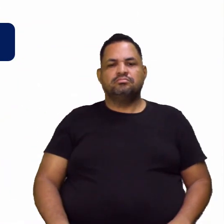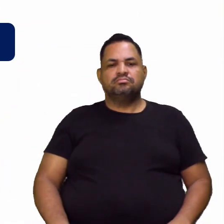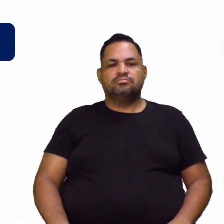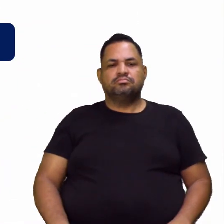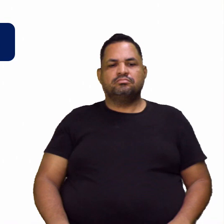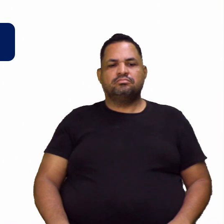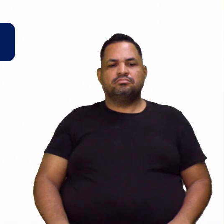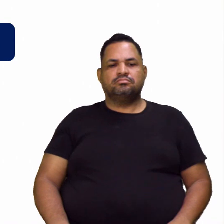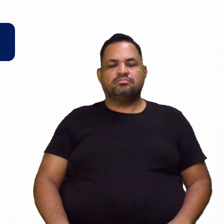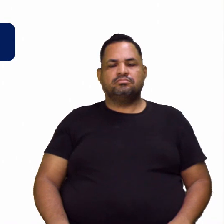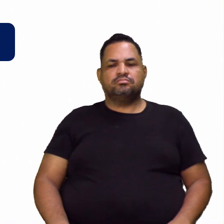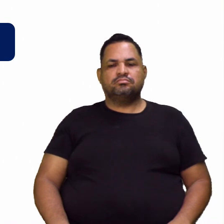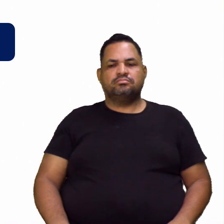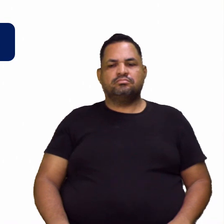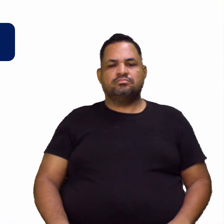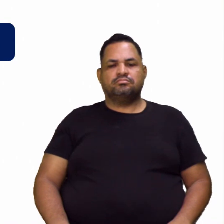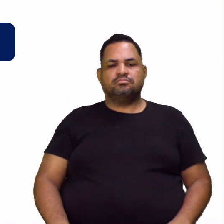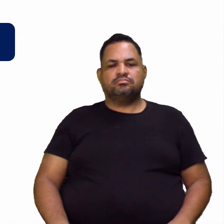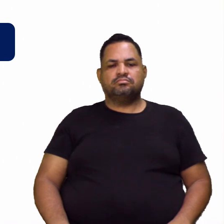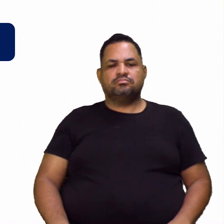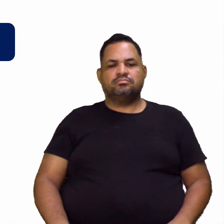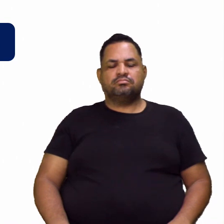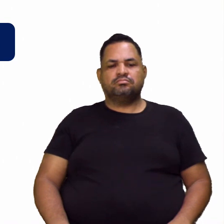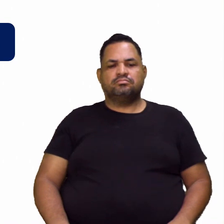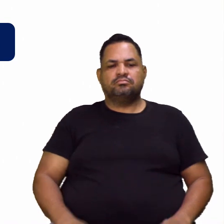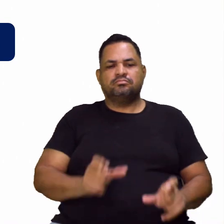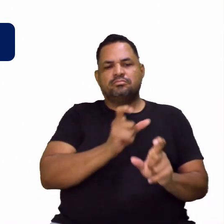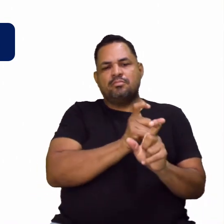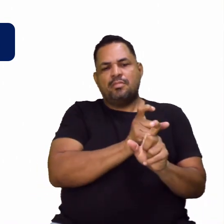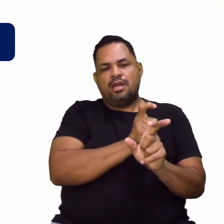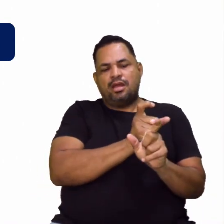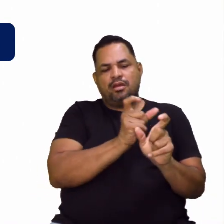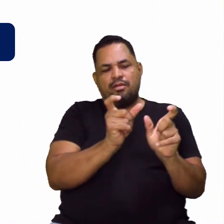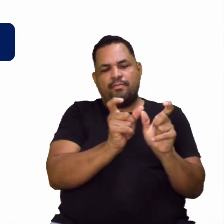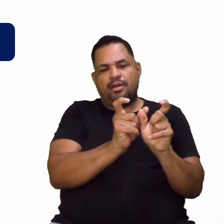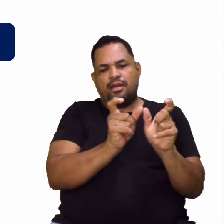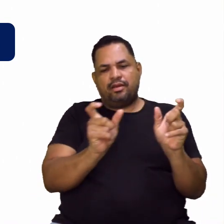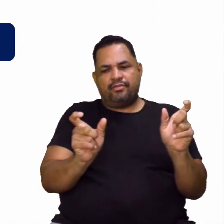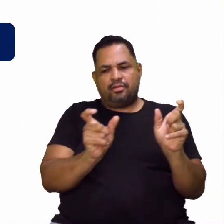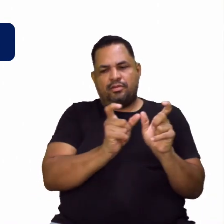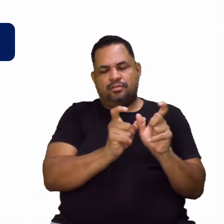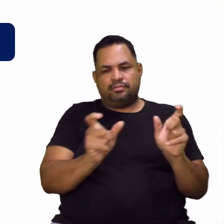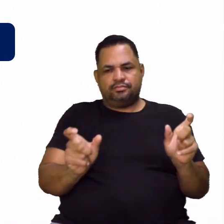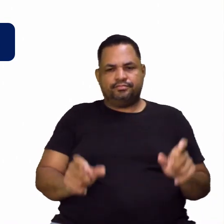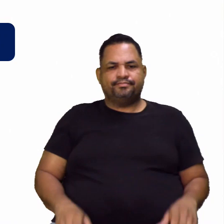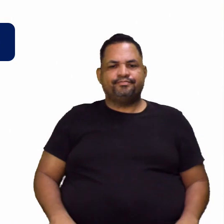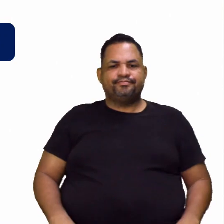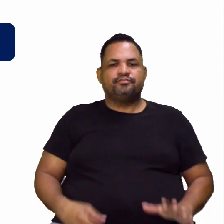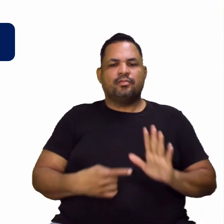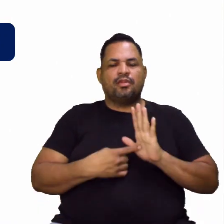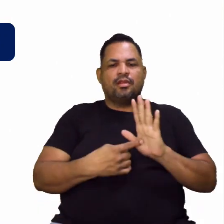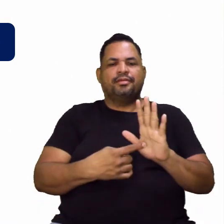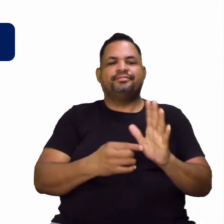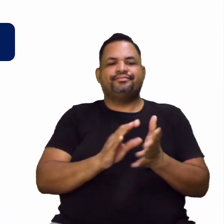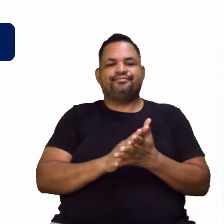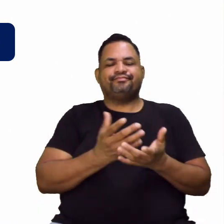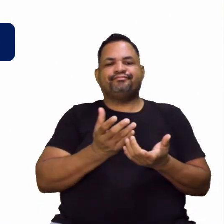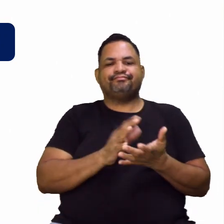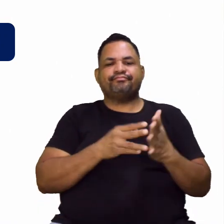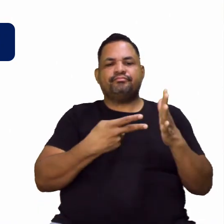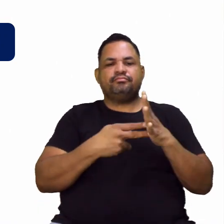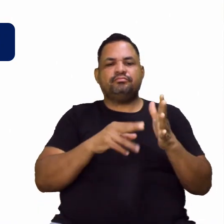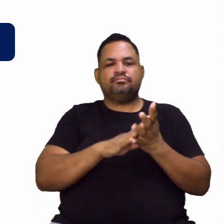semântica, né? O que é semântica, Amadinha? Está responsável pela significação das